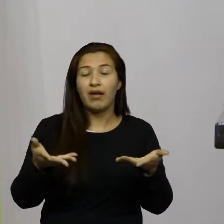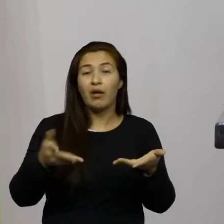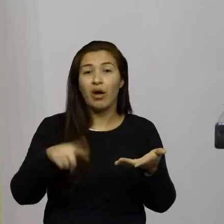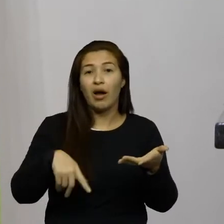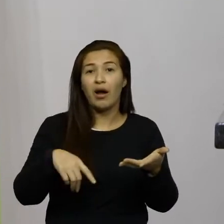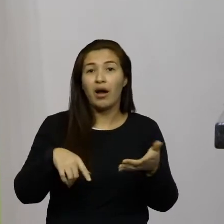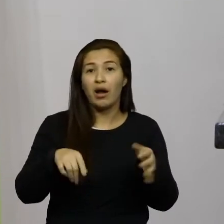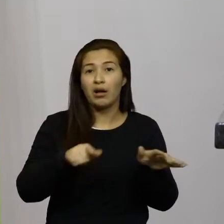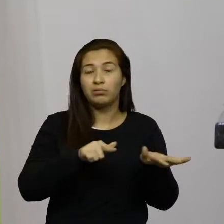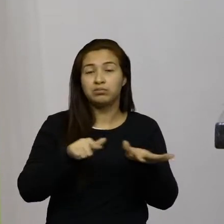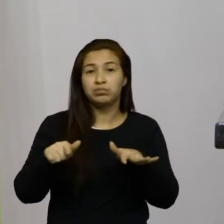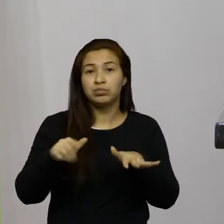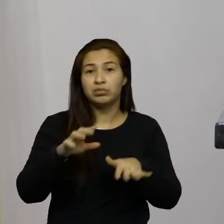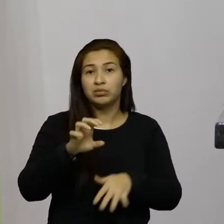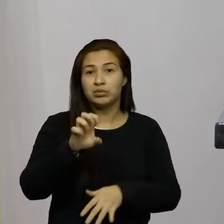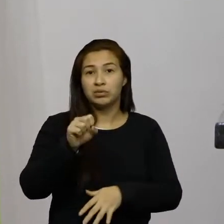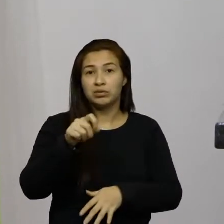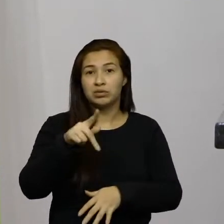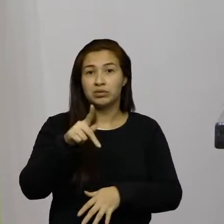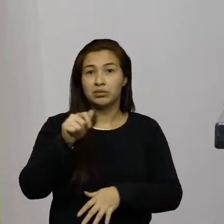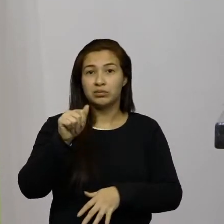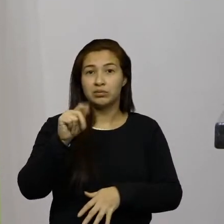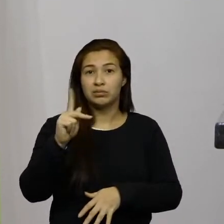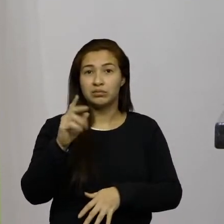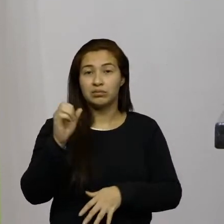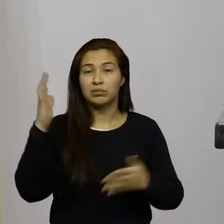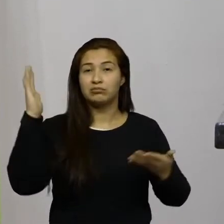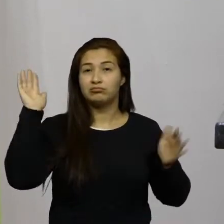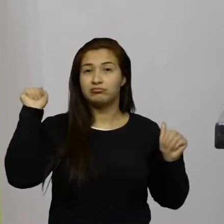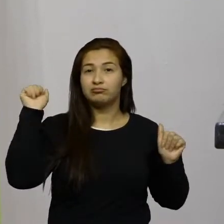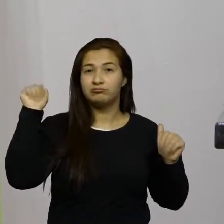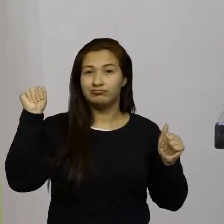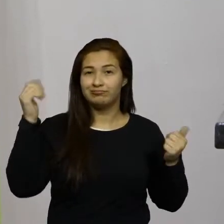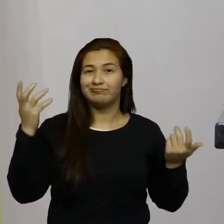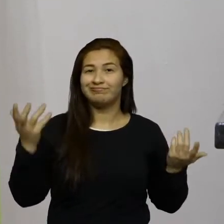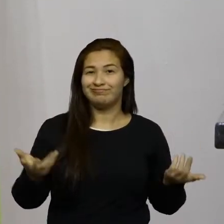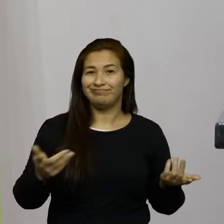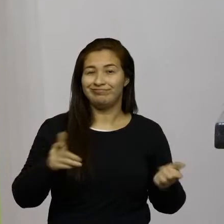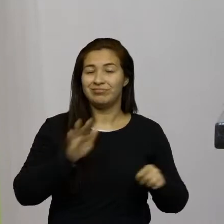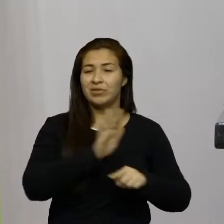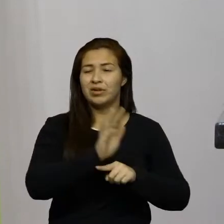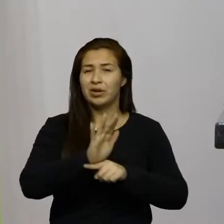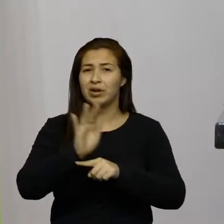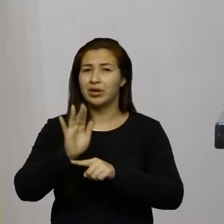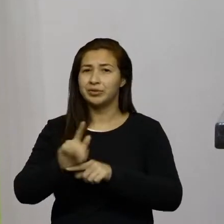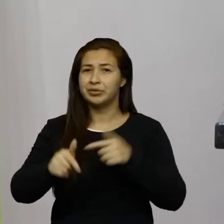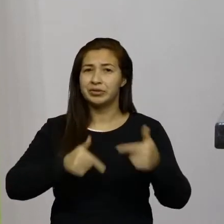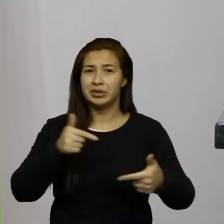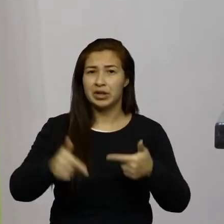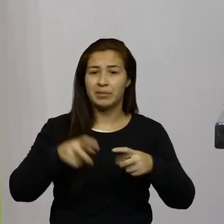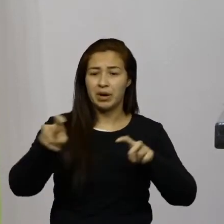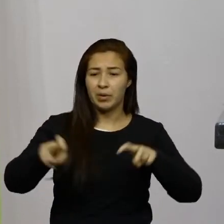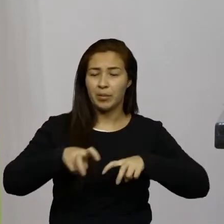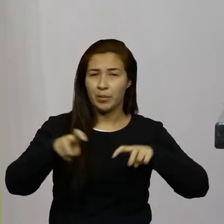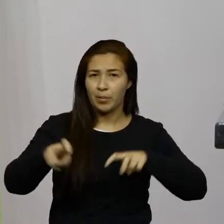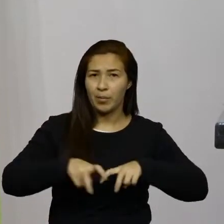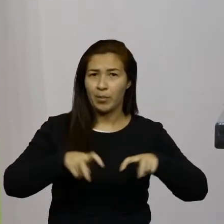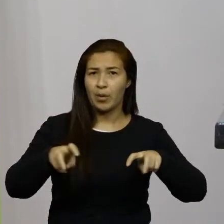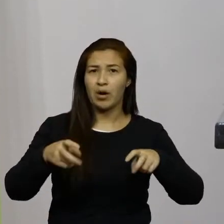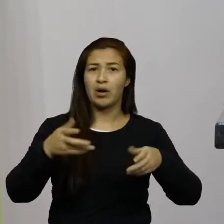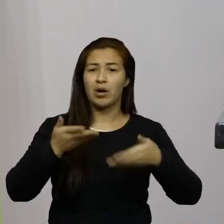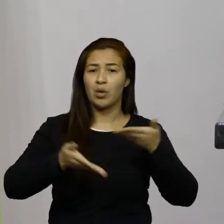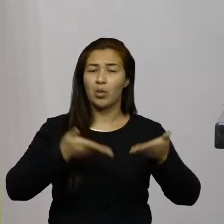com o objetivo inicial de atender as necessidades das atividades agrícolas e pecuárias em